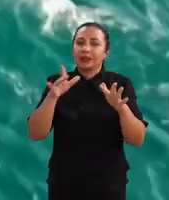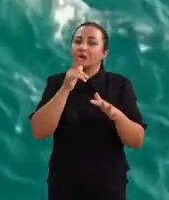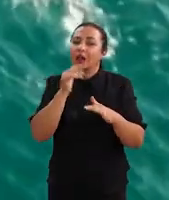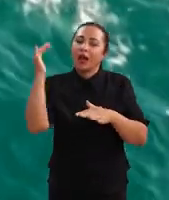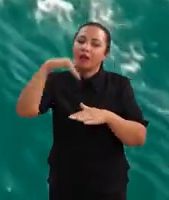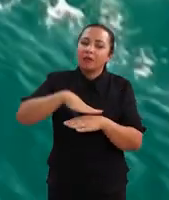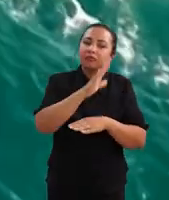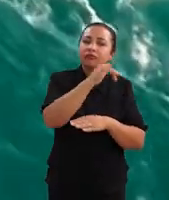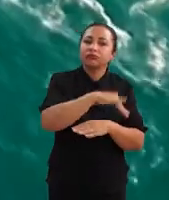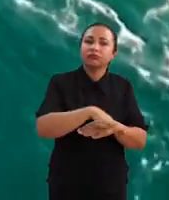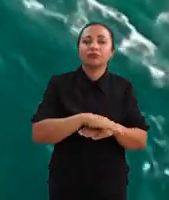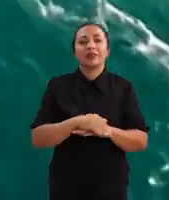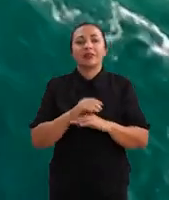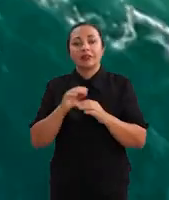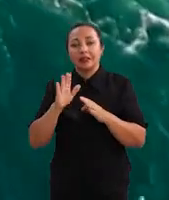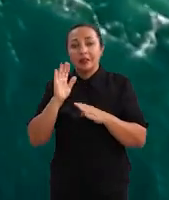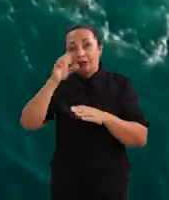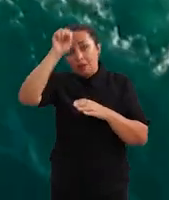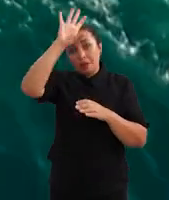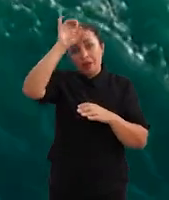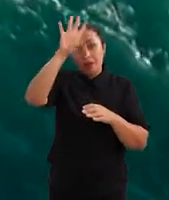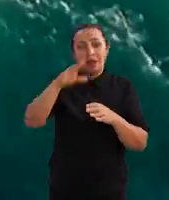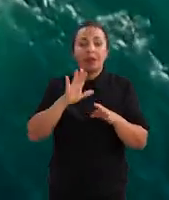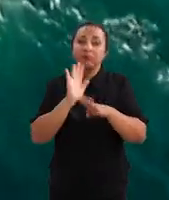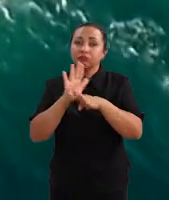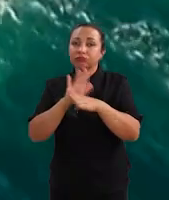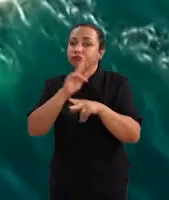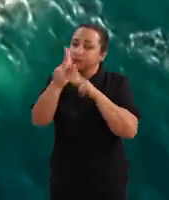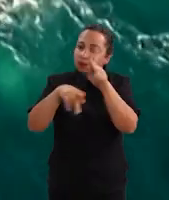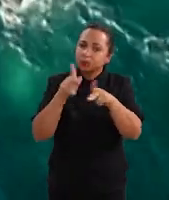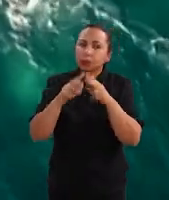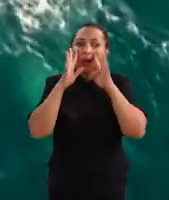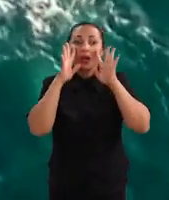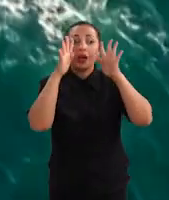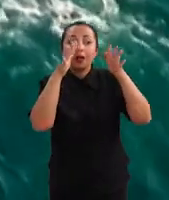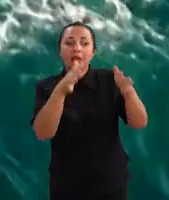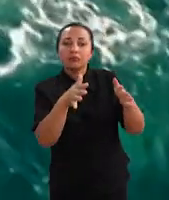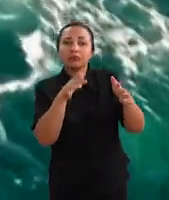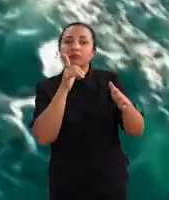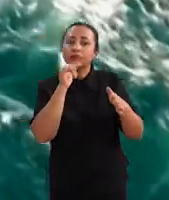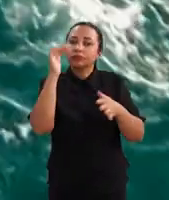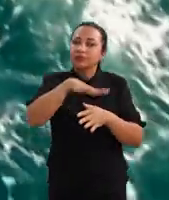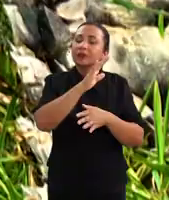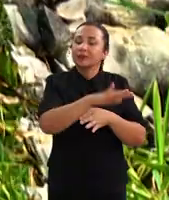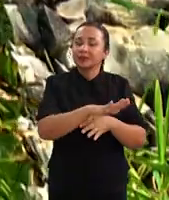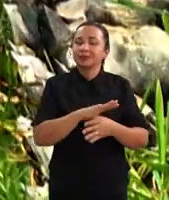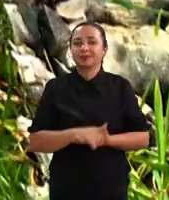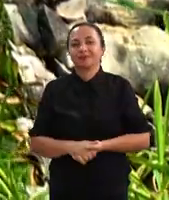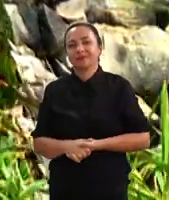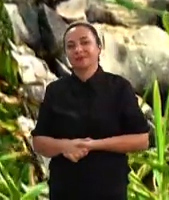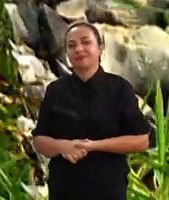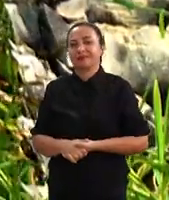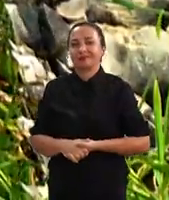assim. Então, as baleias ajudam a população a prestar atenção no oceano. Então, é muito interessante por conta disso.